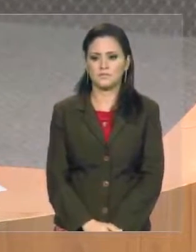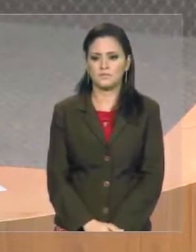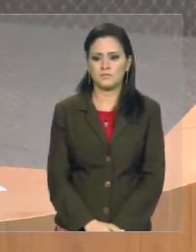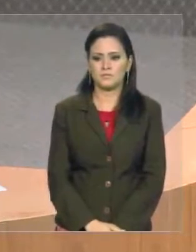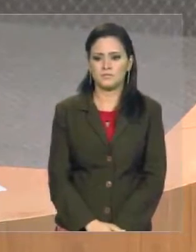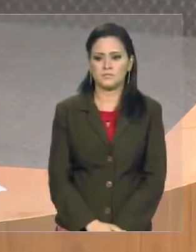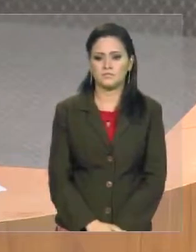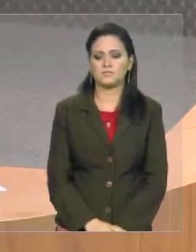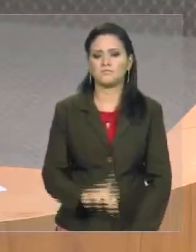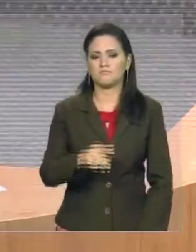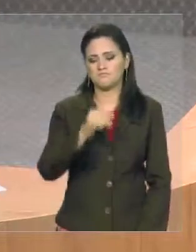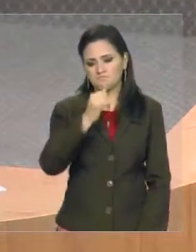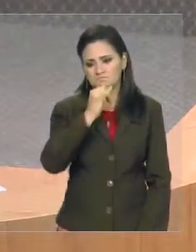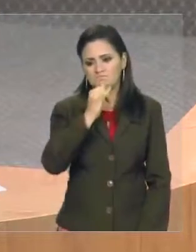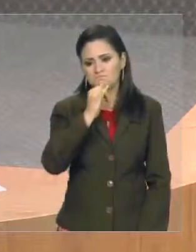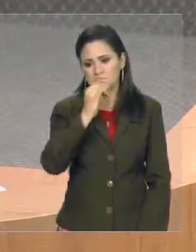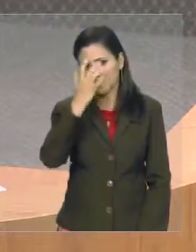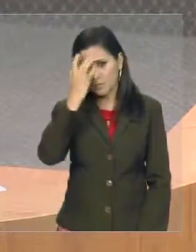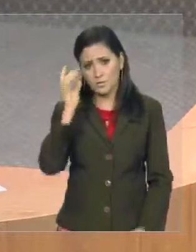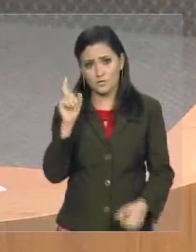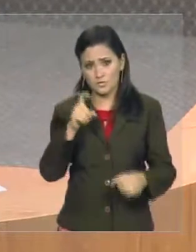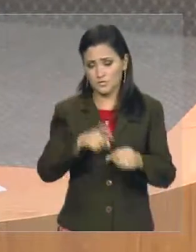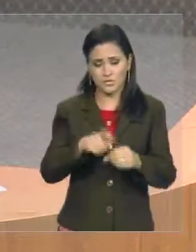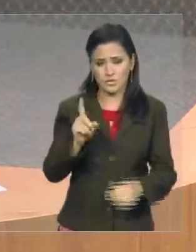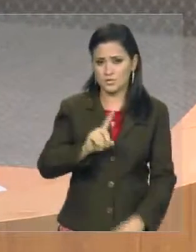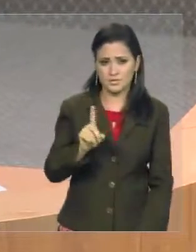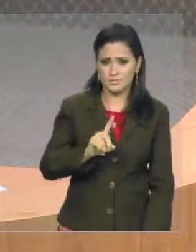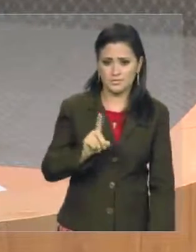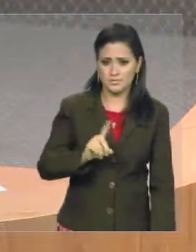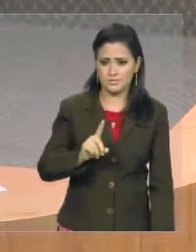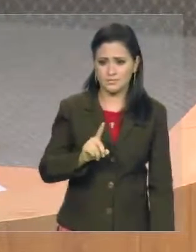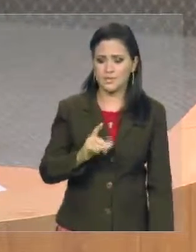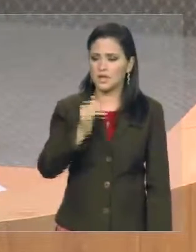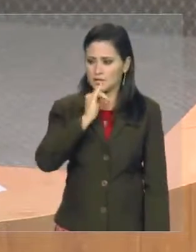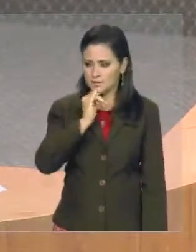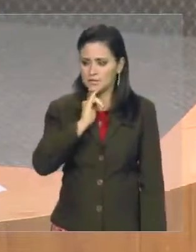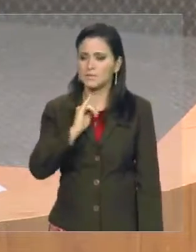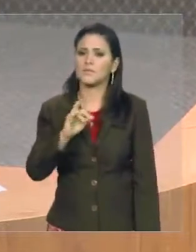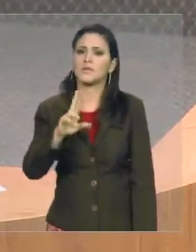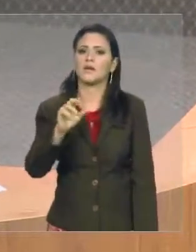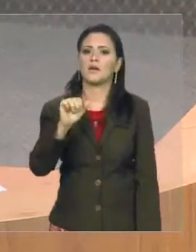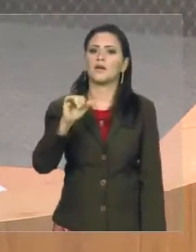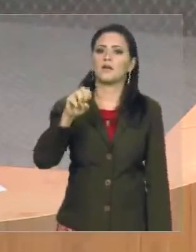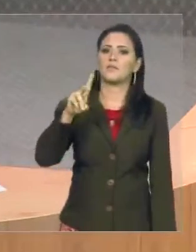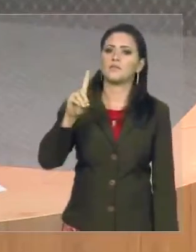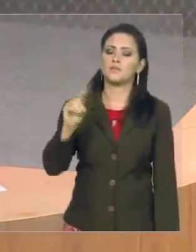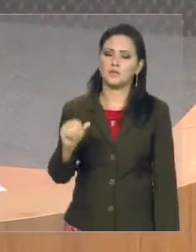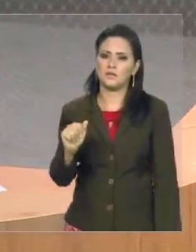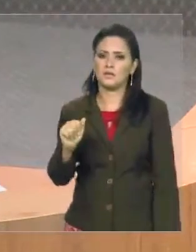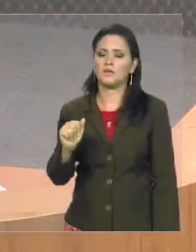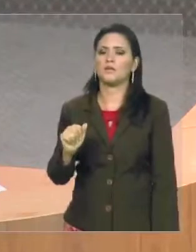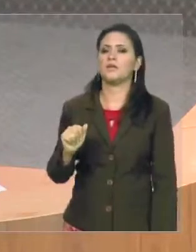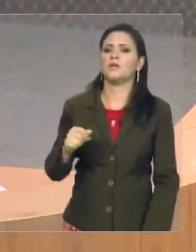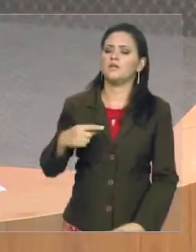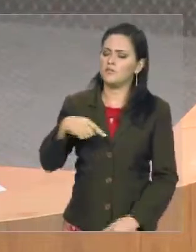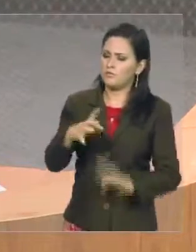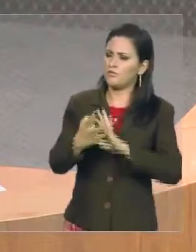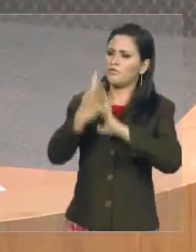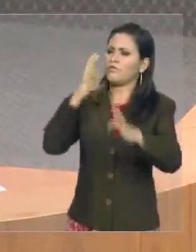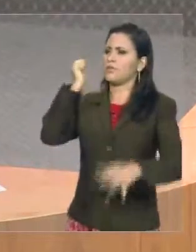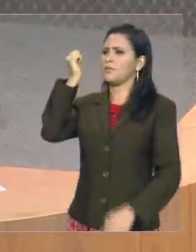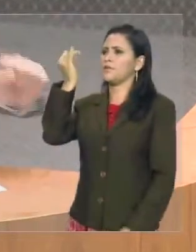é deprimente, a pessoa não volta, vou dar um exemplo, a dona Raimunda, padeceu na fila, madrugou na fila, dormiu na fila,